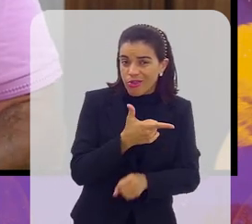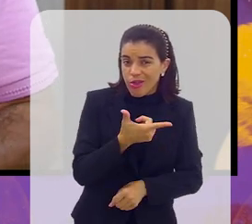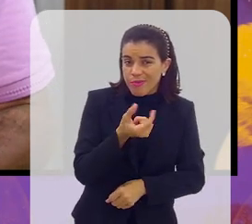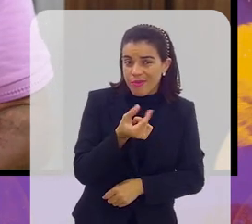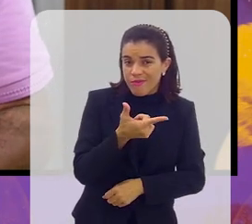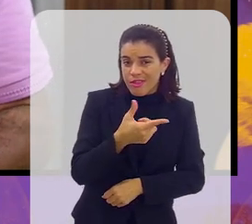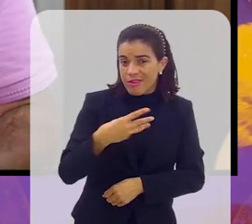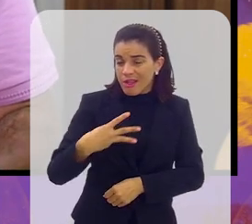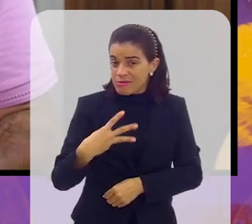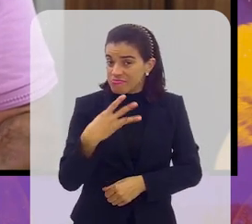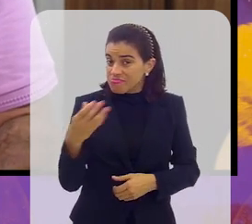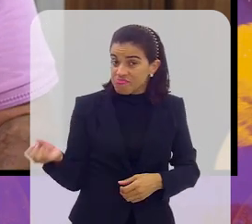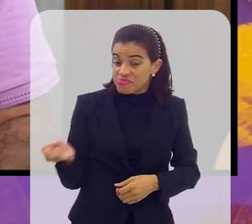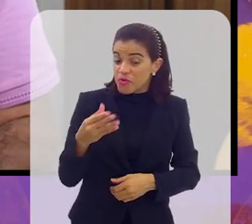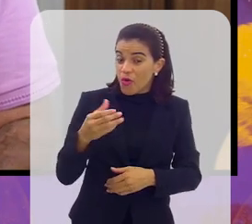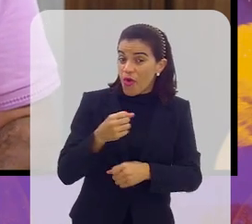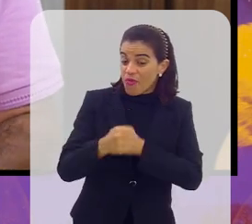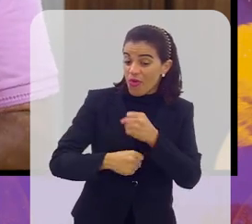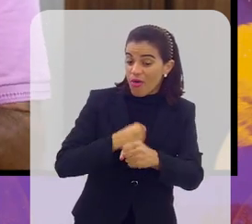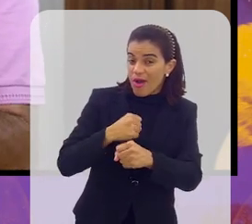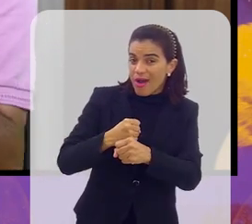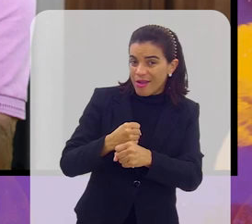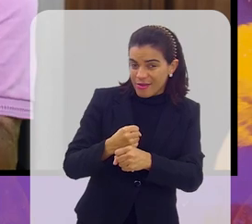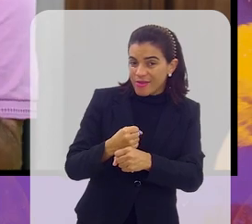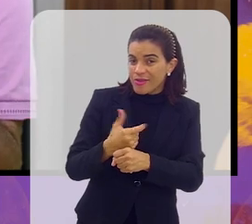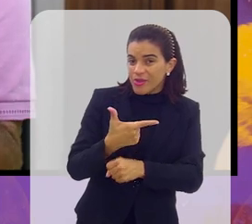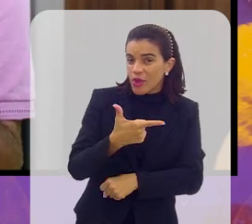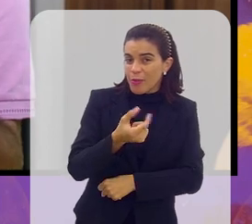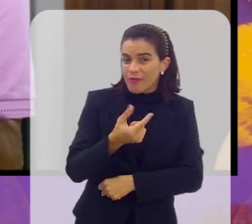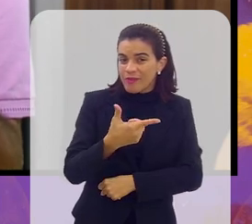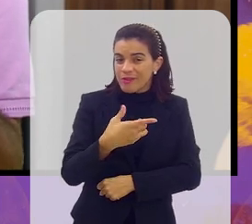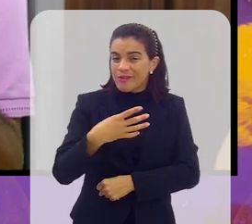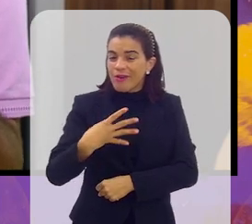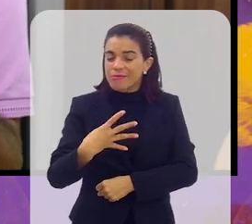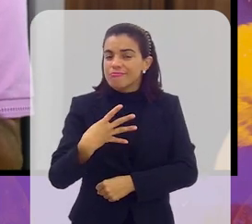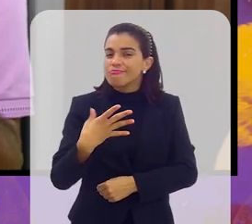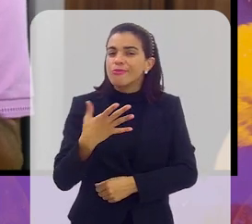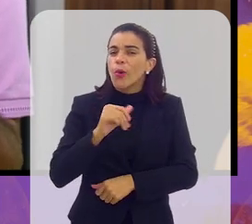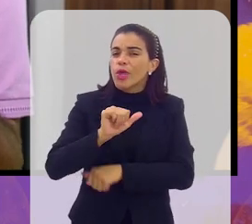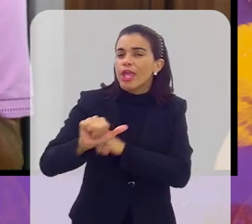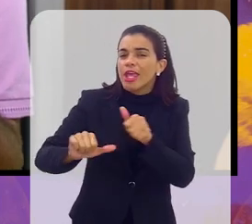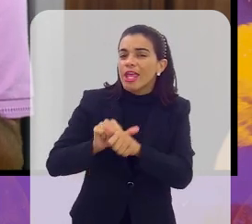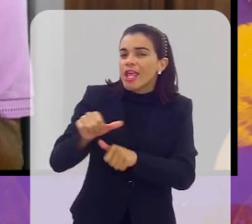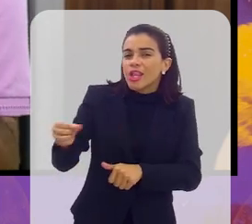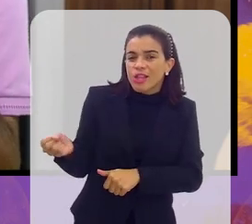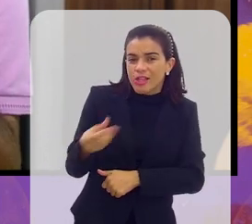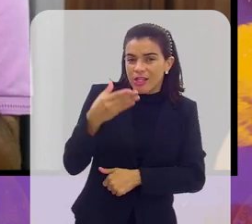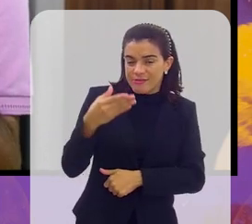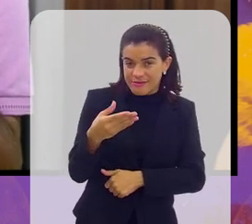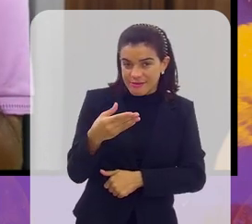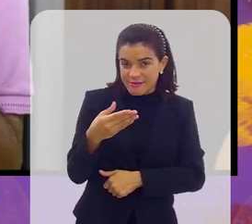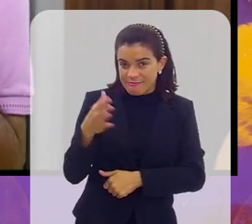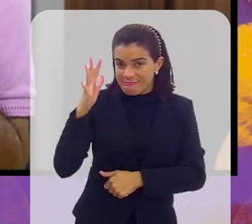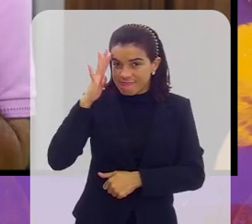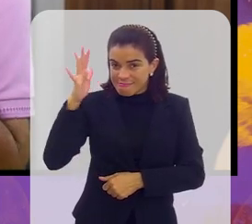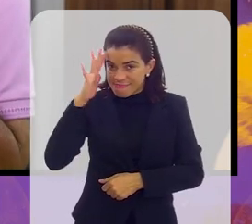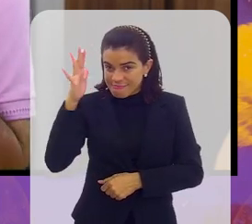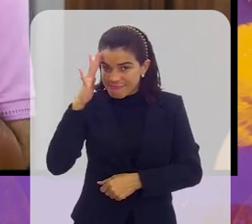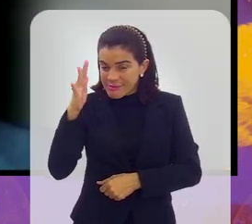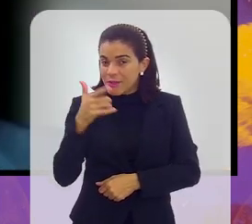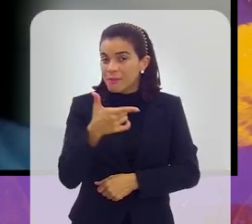ano está aí por surgir. Inovação, o que já está sendo pensado para 2024?